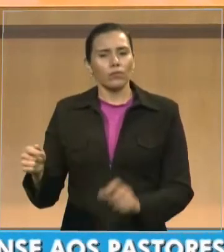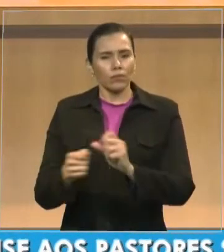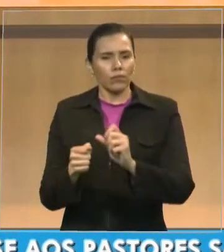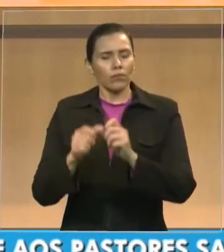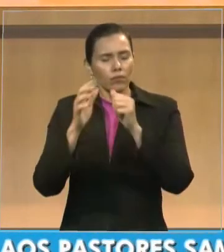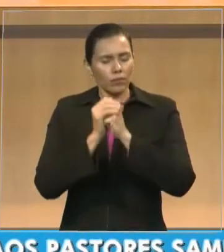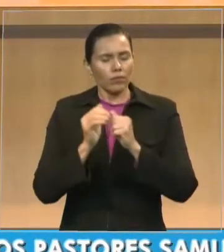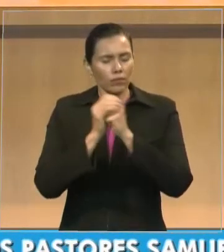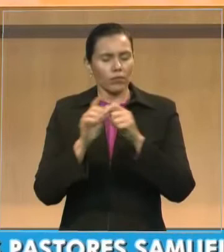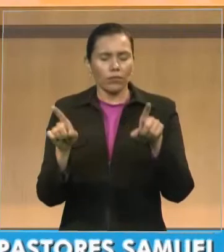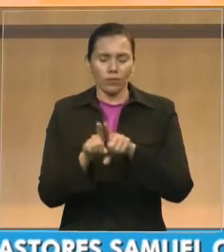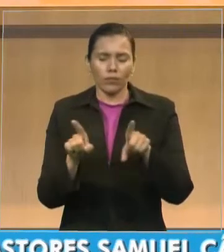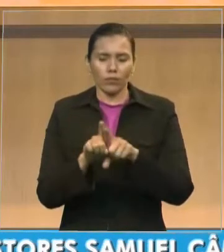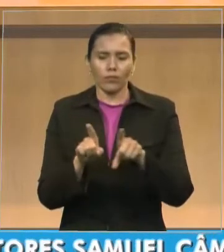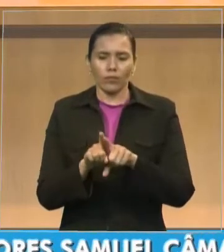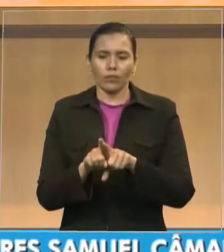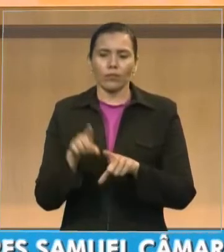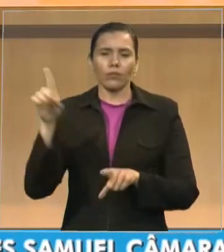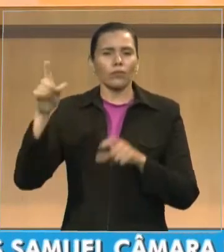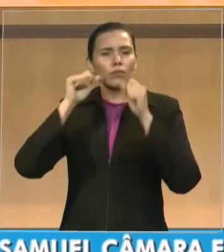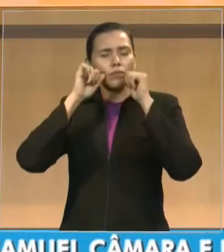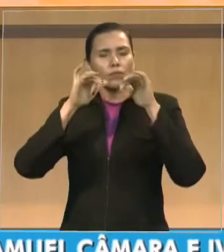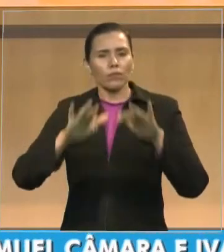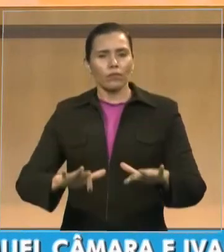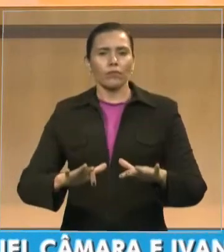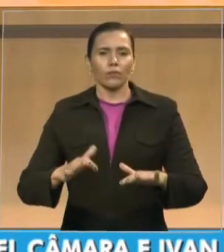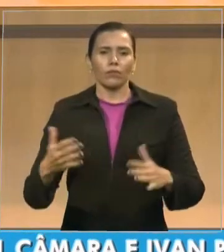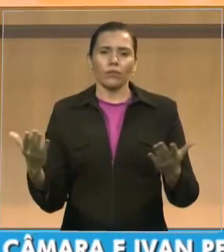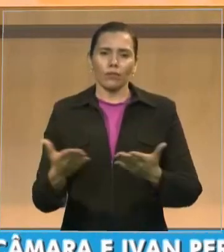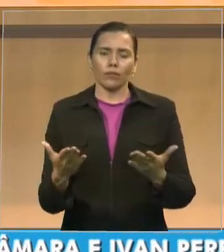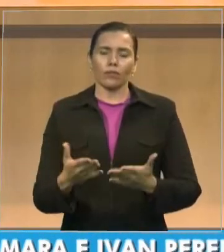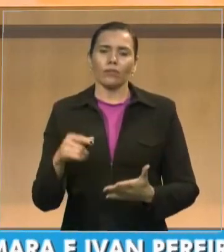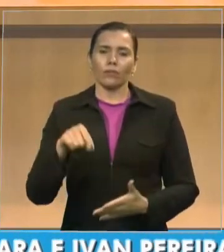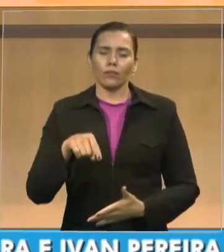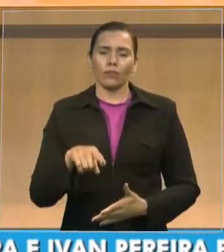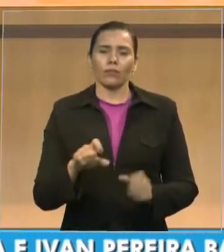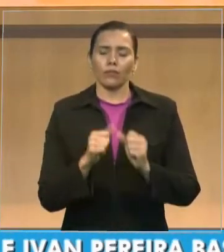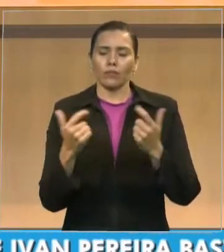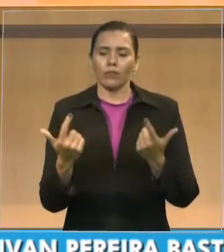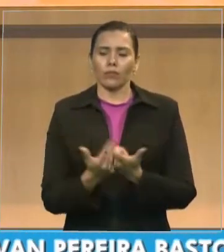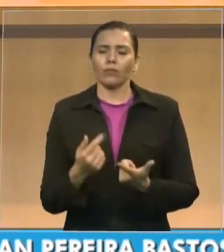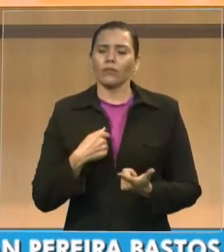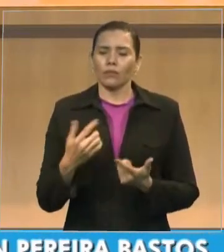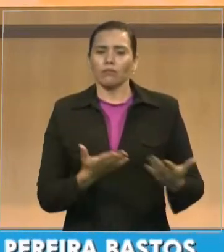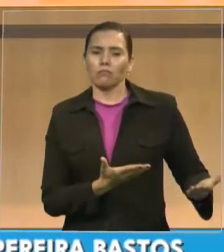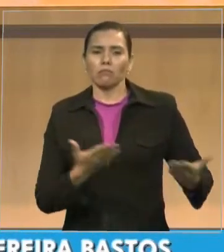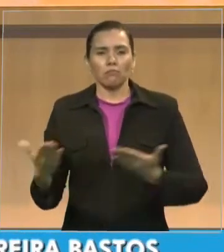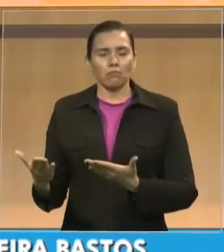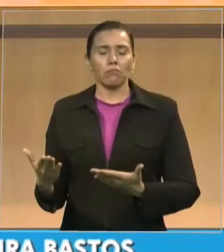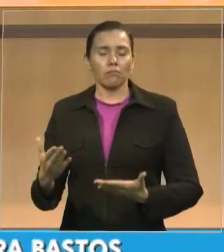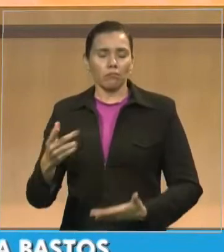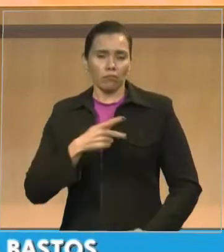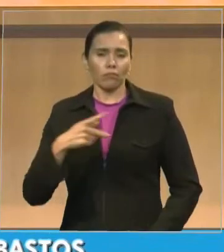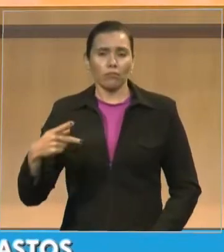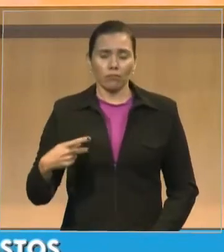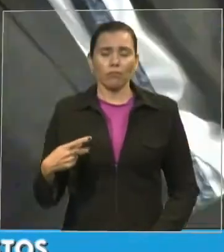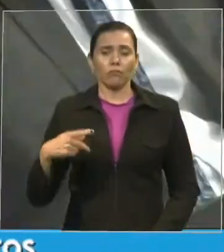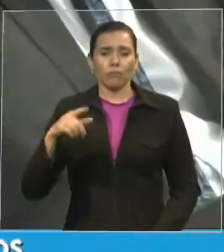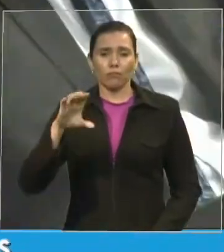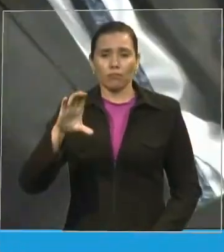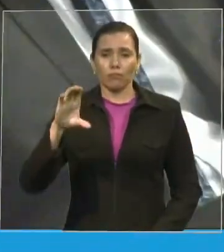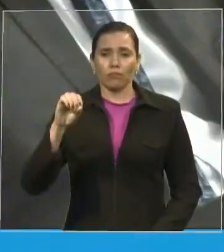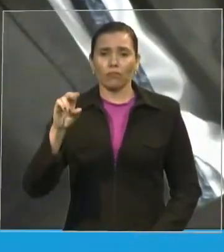será dada por ele então passa a palavra ao pastor José Guimarães Coutinho presidente da Assembleia de Deus de no Maranhão